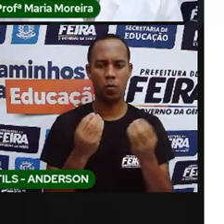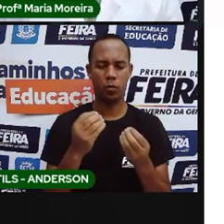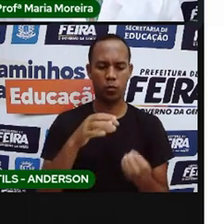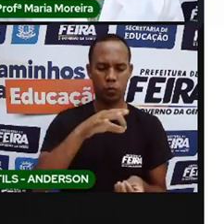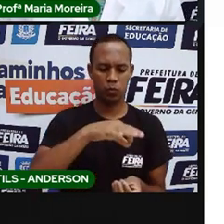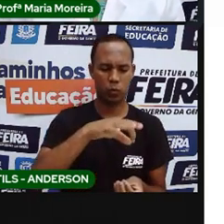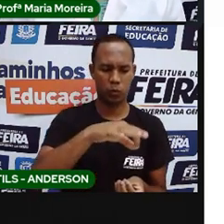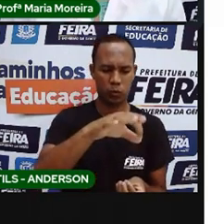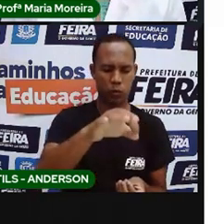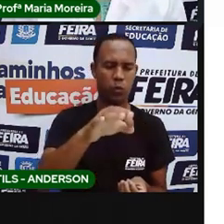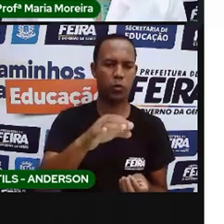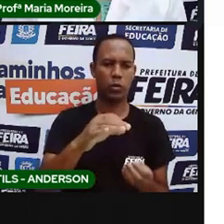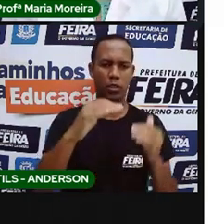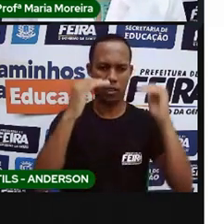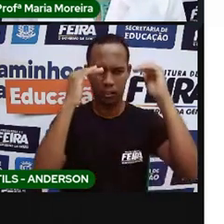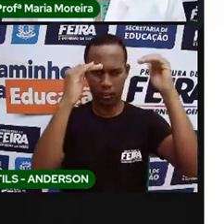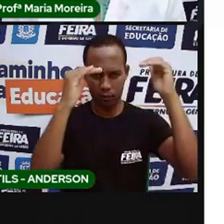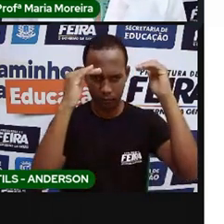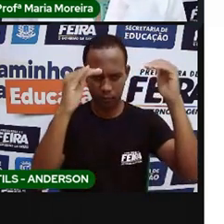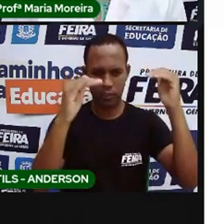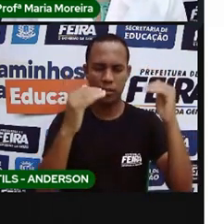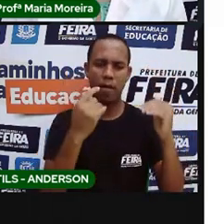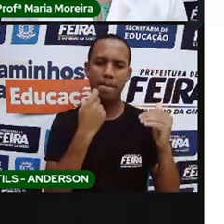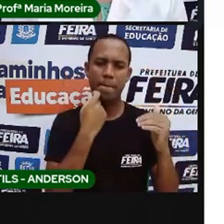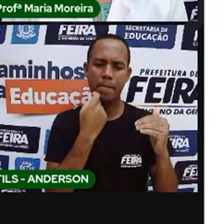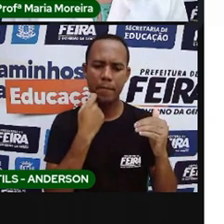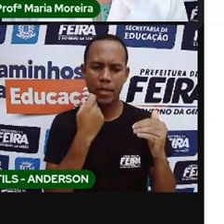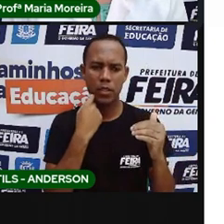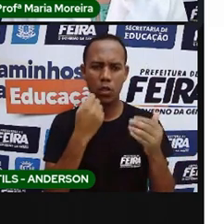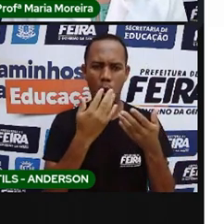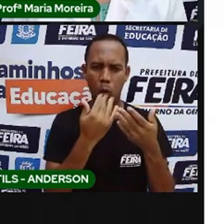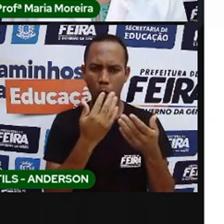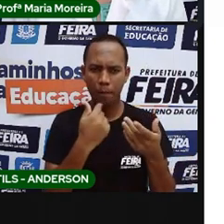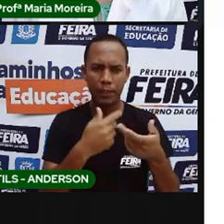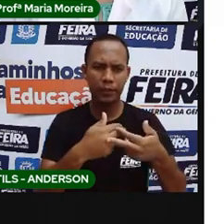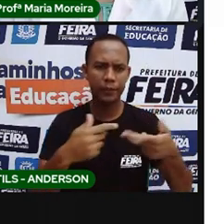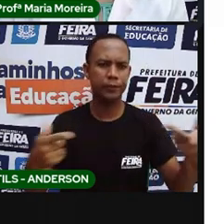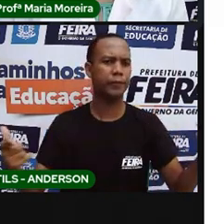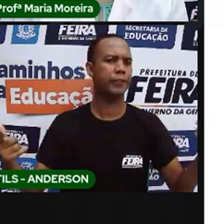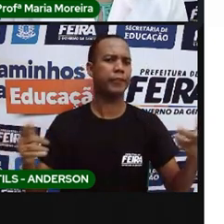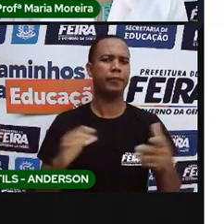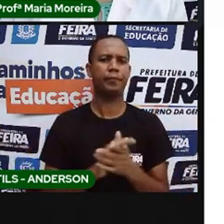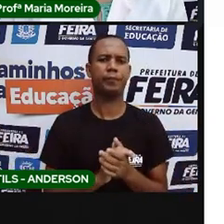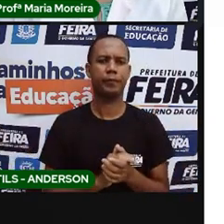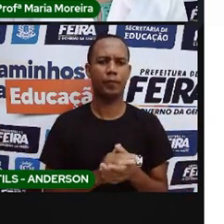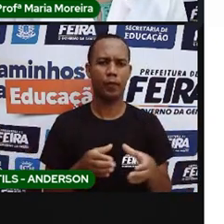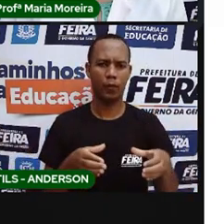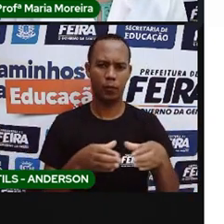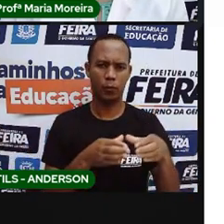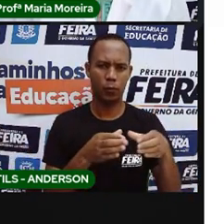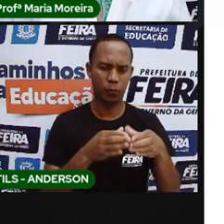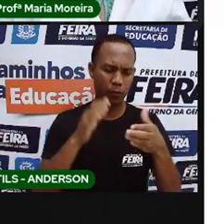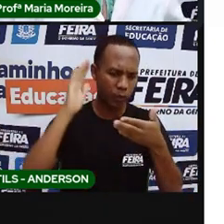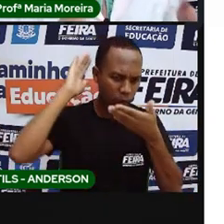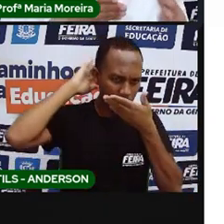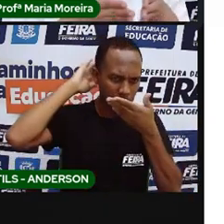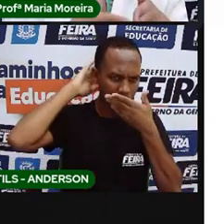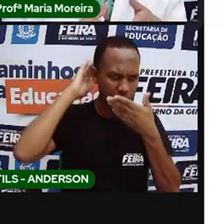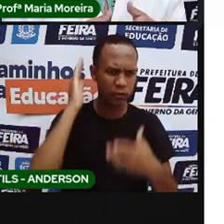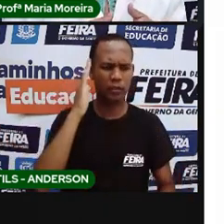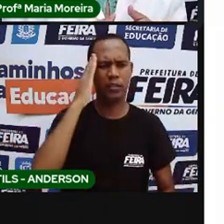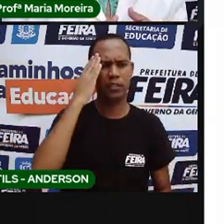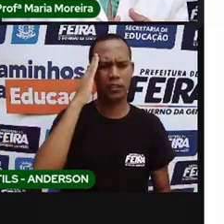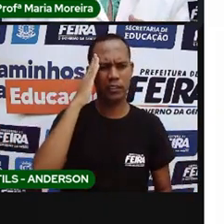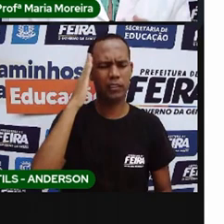e a falta de reprodução dos peixes, né? Que serão utilizados para o alimento. Então, assim, os indígenas, eles entendem que existe um